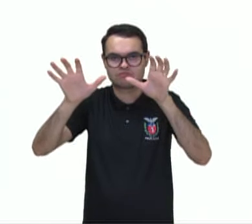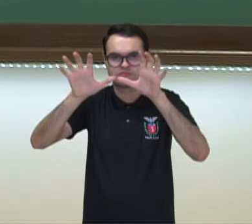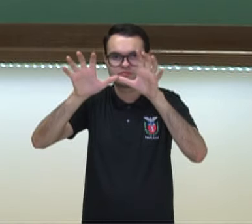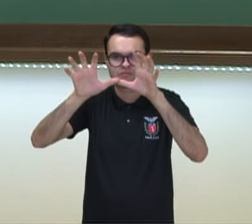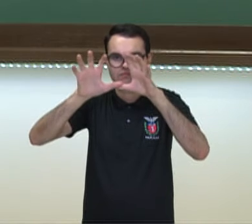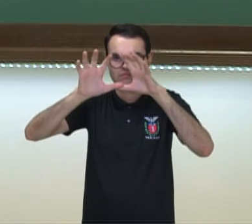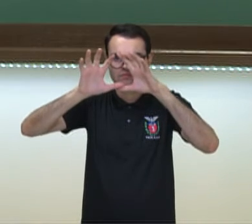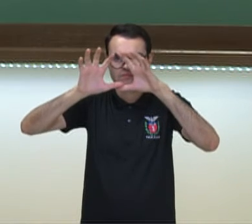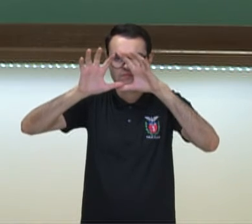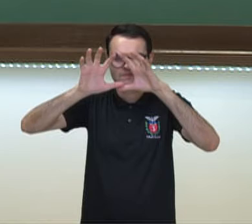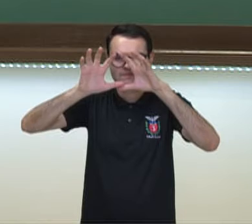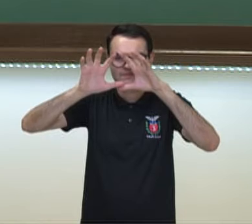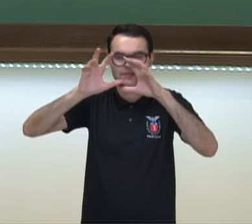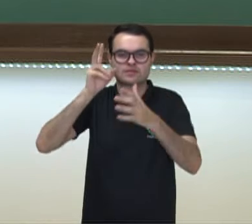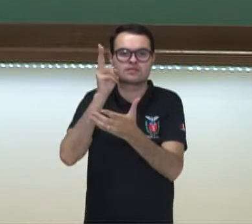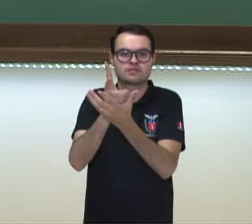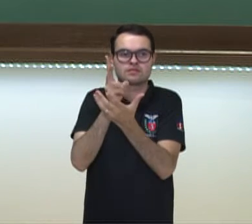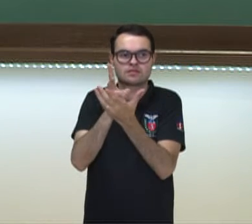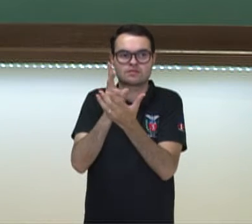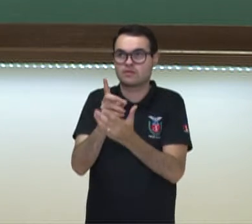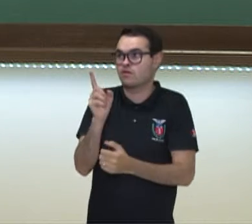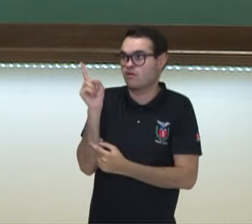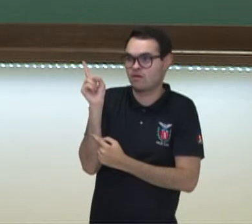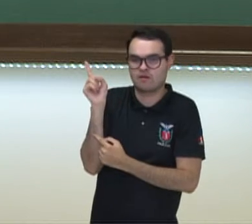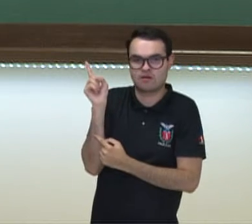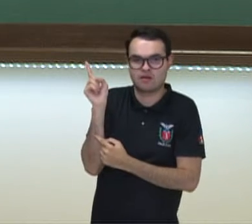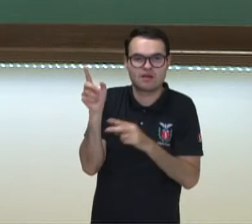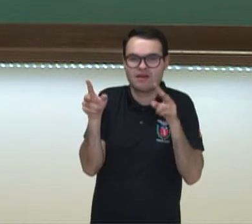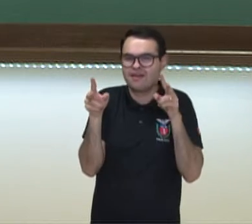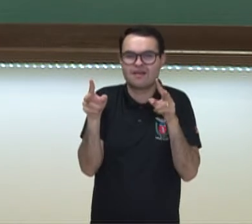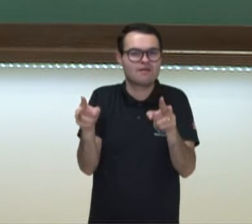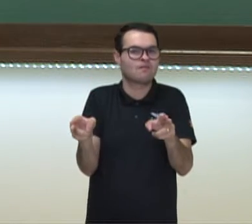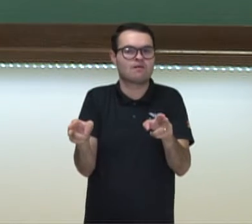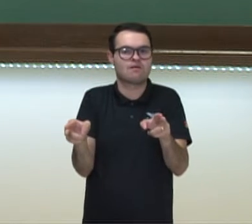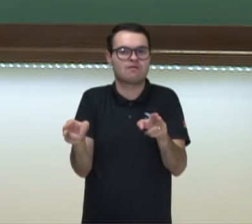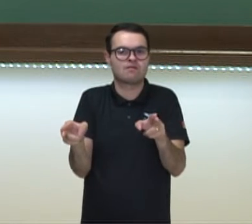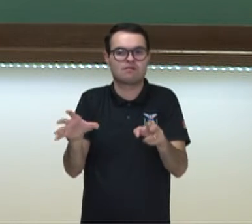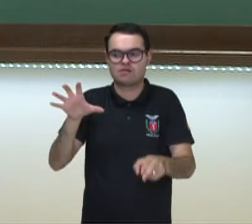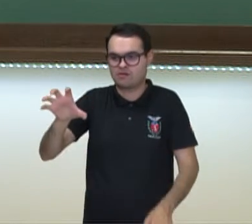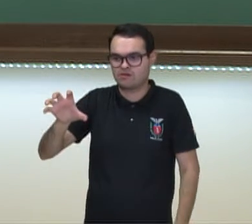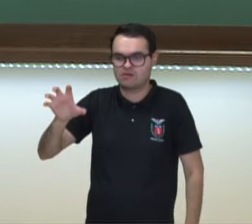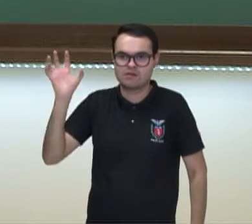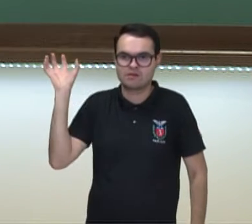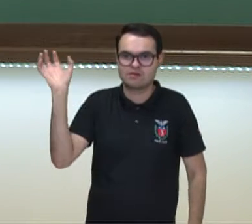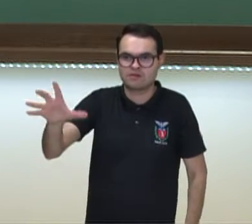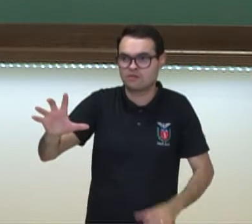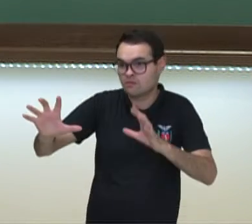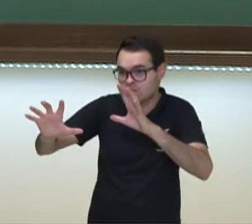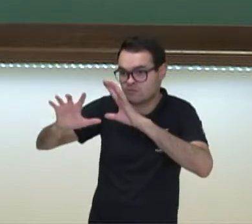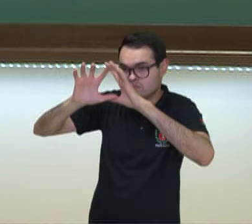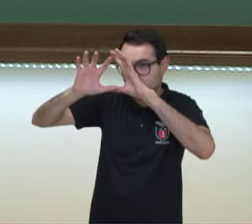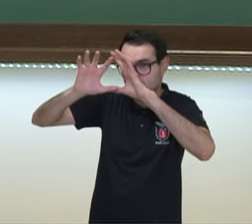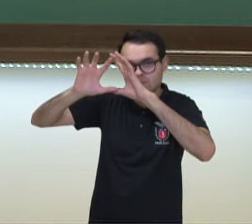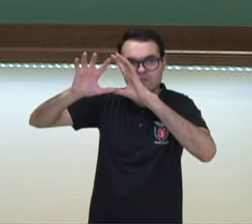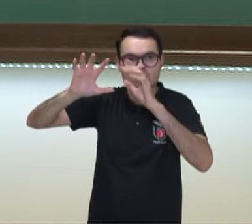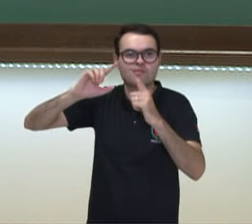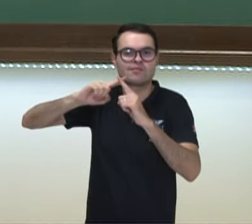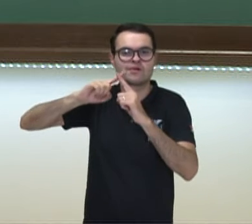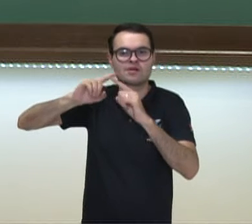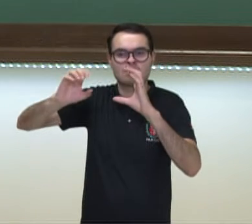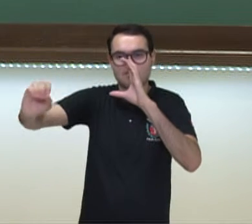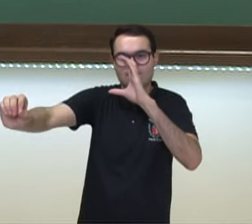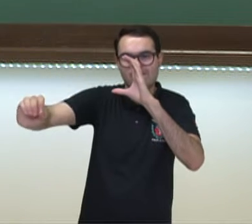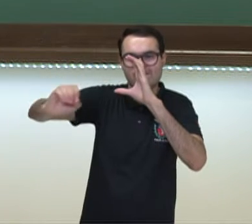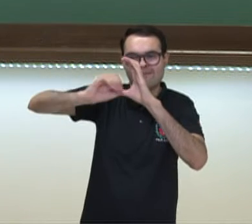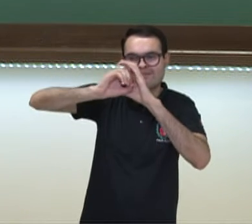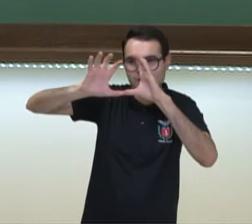Então, toda vez que você for recepcionar a bola, conforme você pega na empunhadura, você tenta fazer aqui também, porque é o ato que